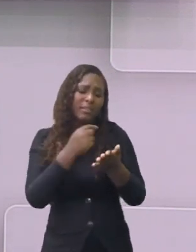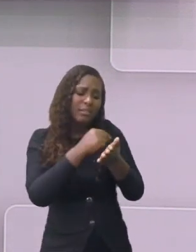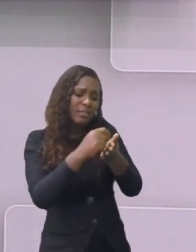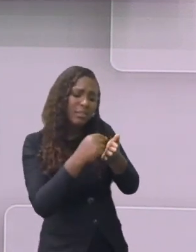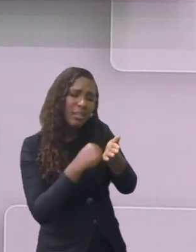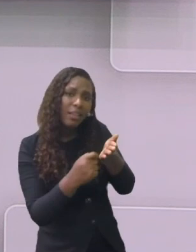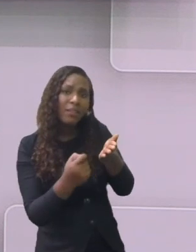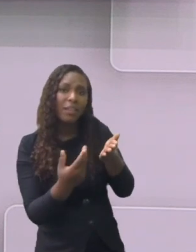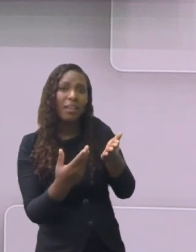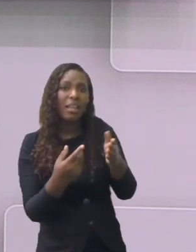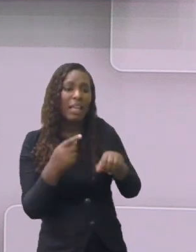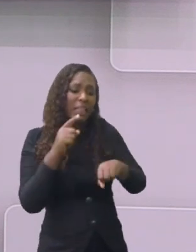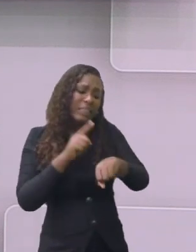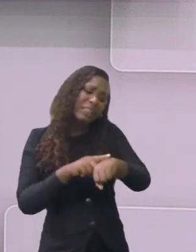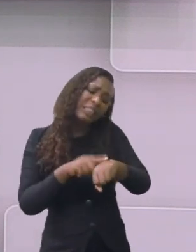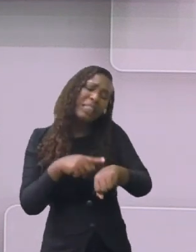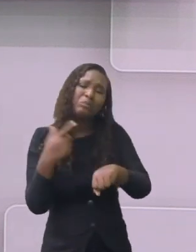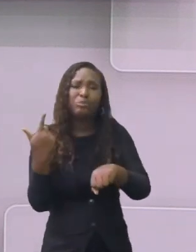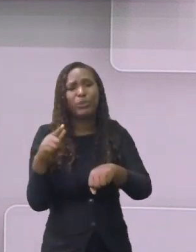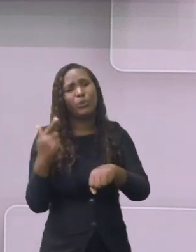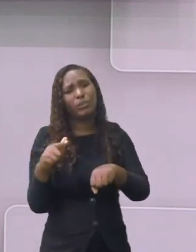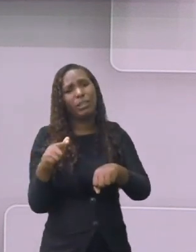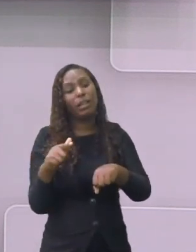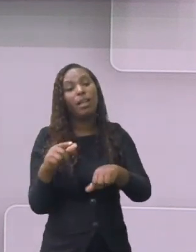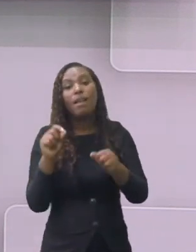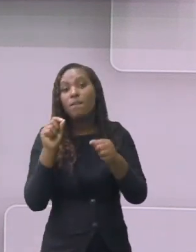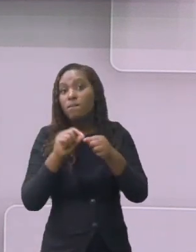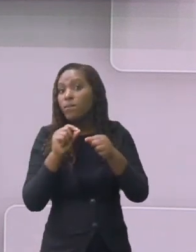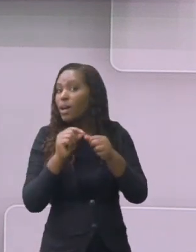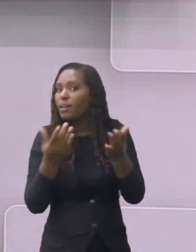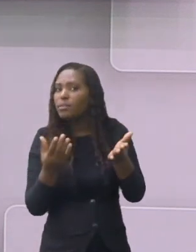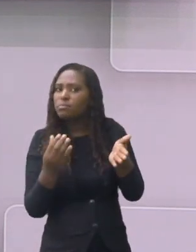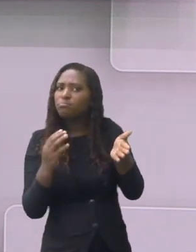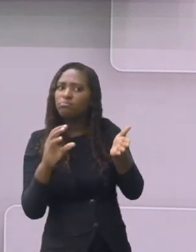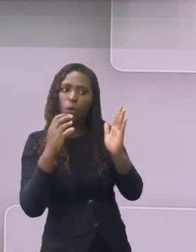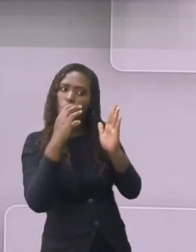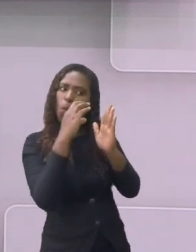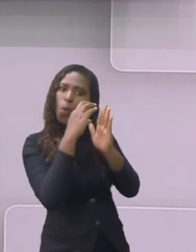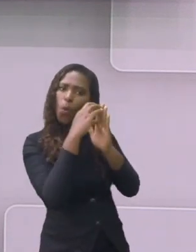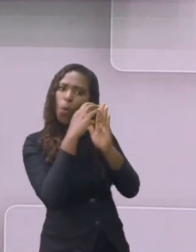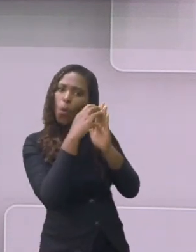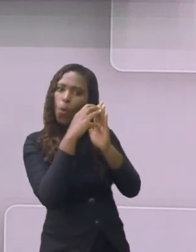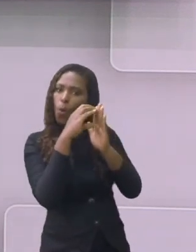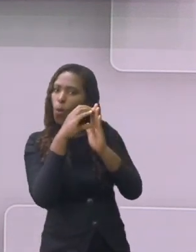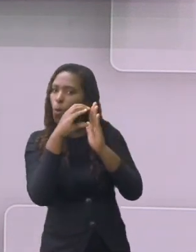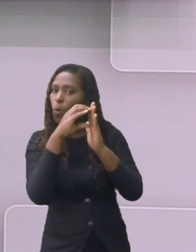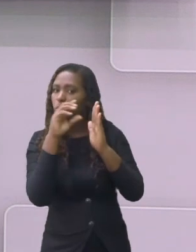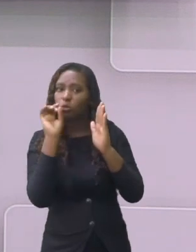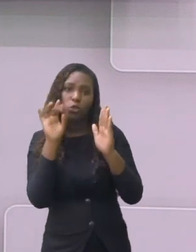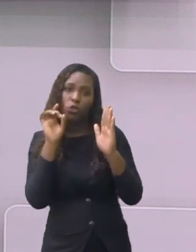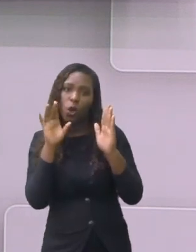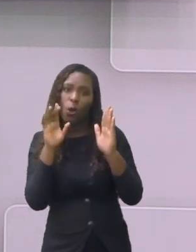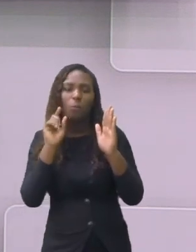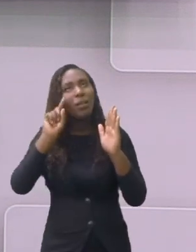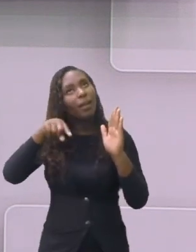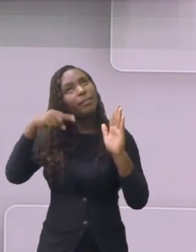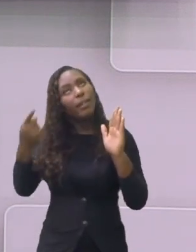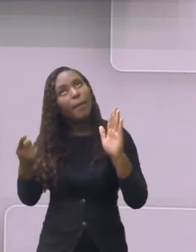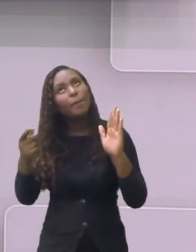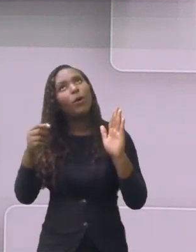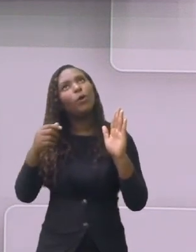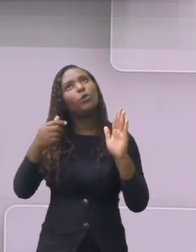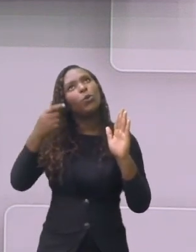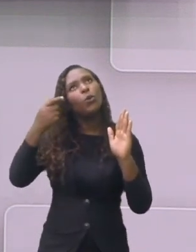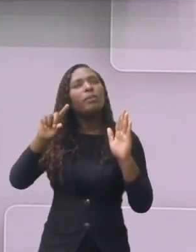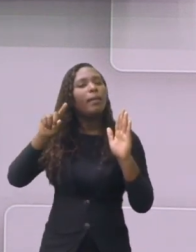escrever toda uma receita. Então, faça uma parte, pense ali nos ingredientes, depois, no outro dia, você faz o